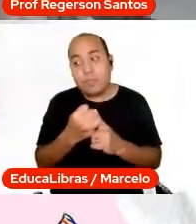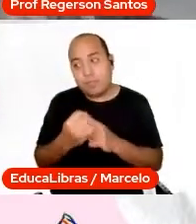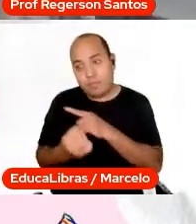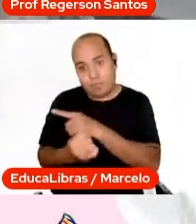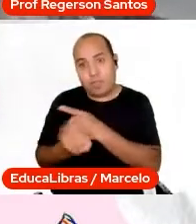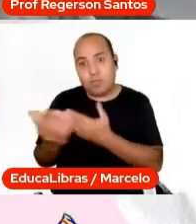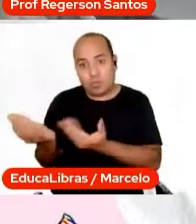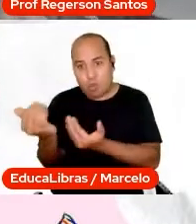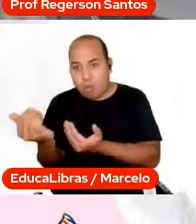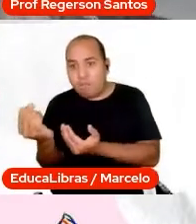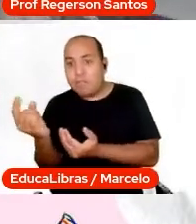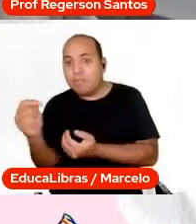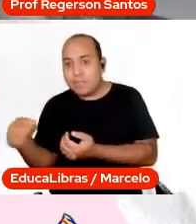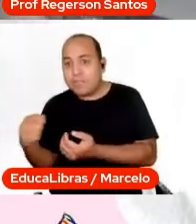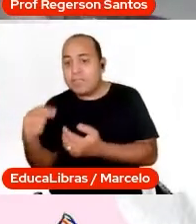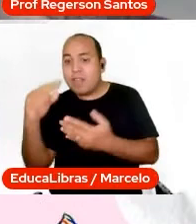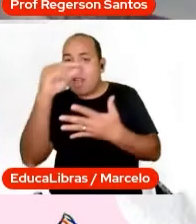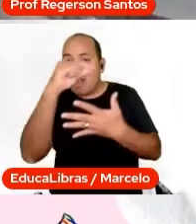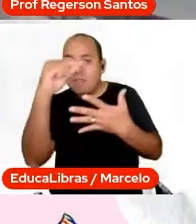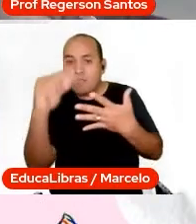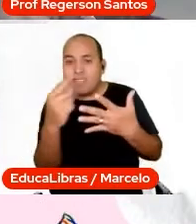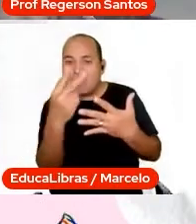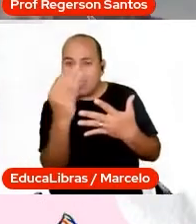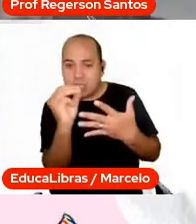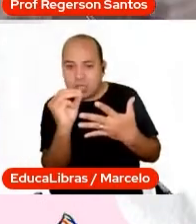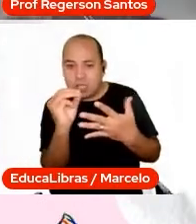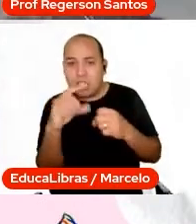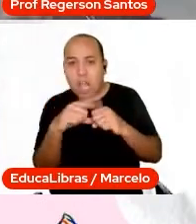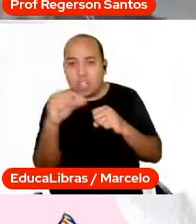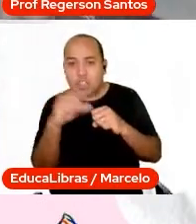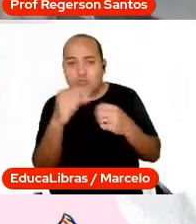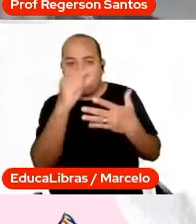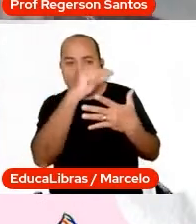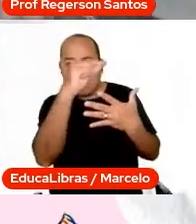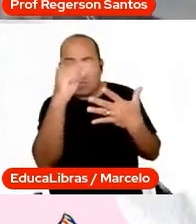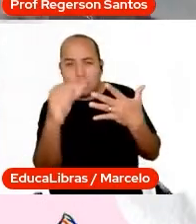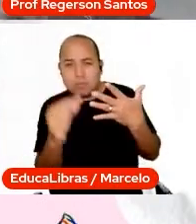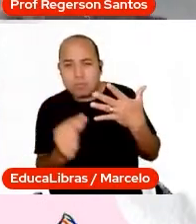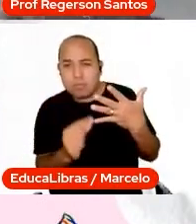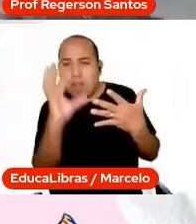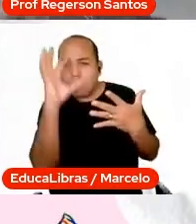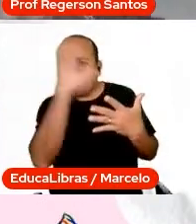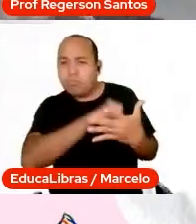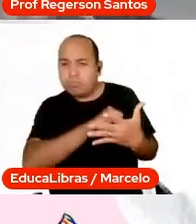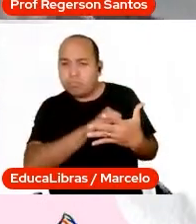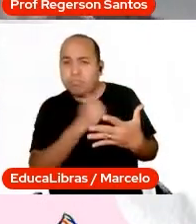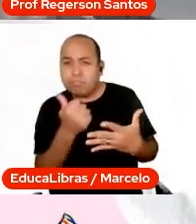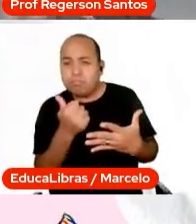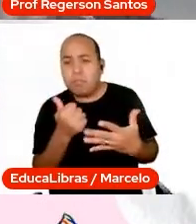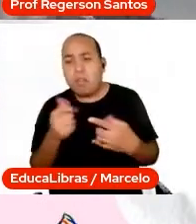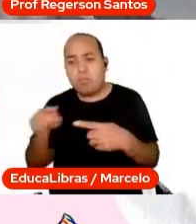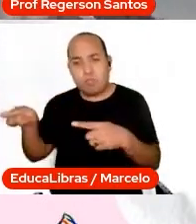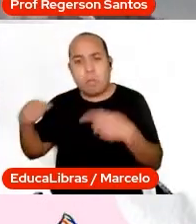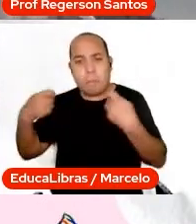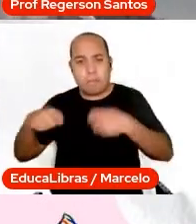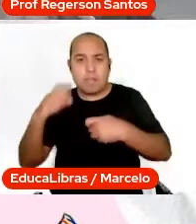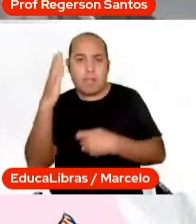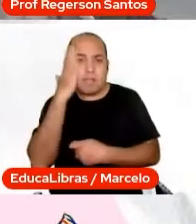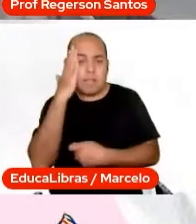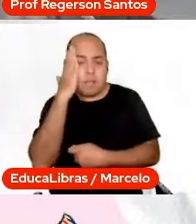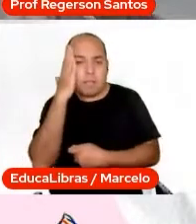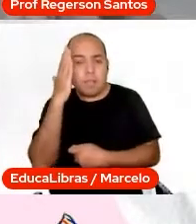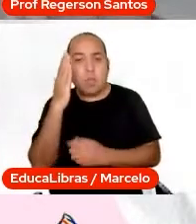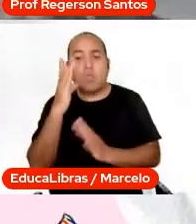propriamente dito, os 30 artigos aí que o professor colocou e muito mais do que eles. Então, eles precisam saber quais são os seus